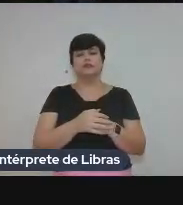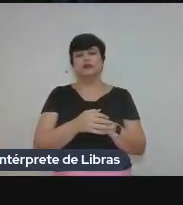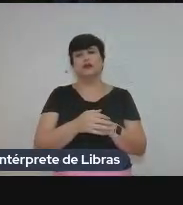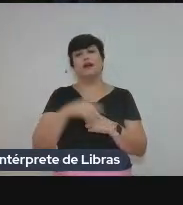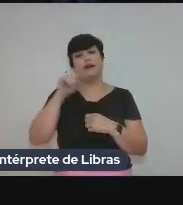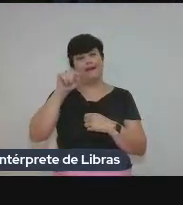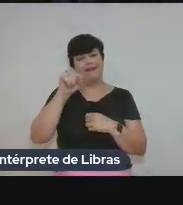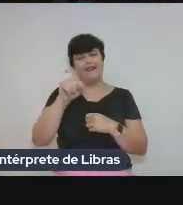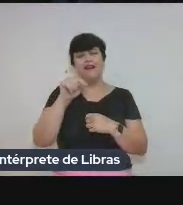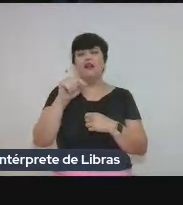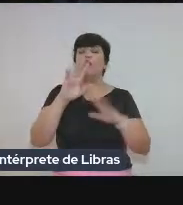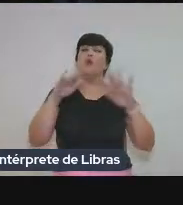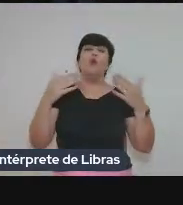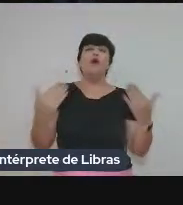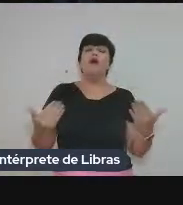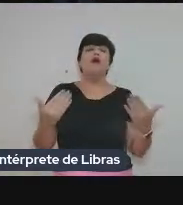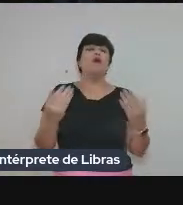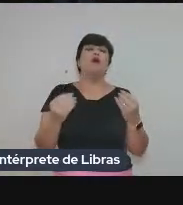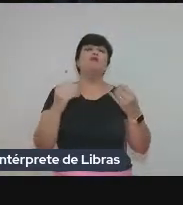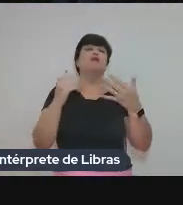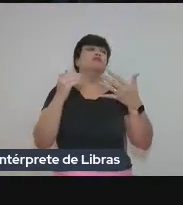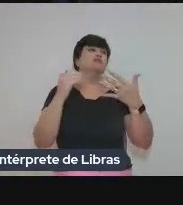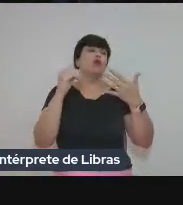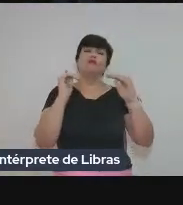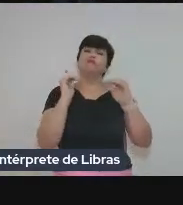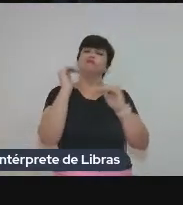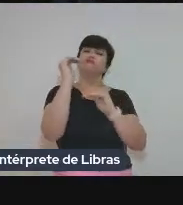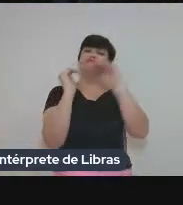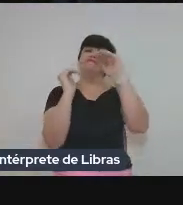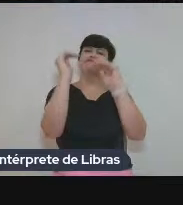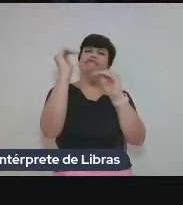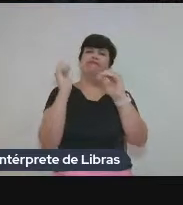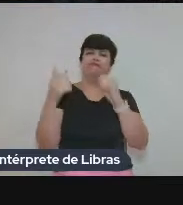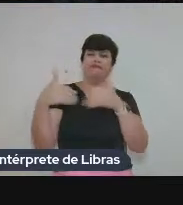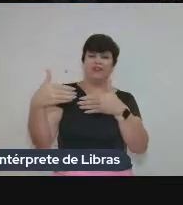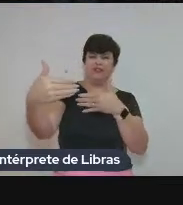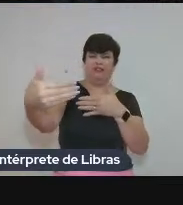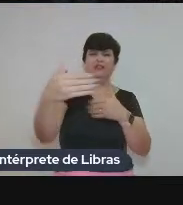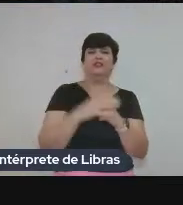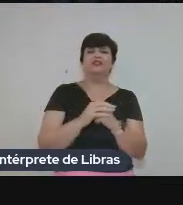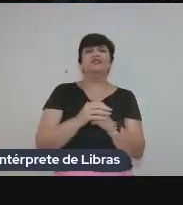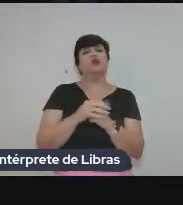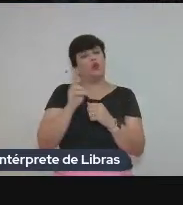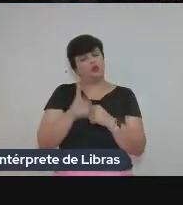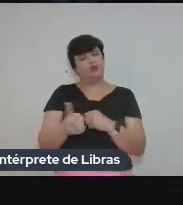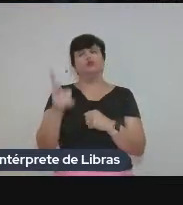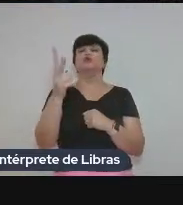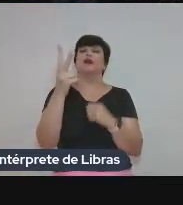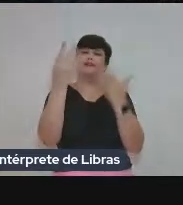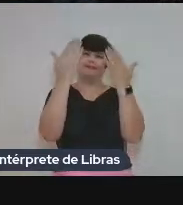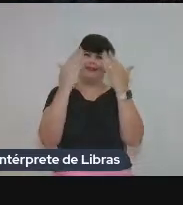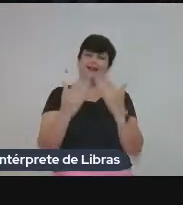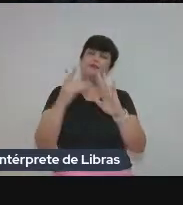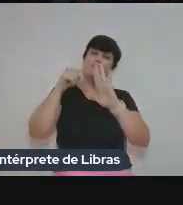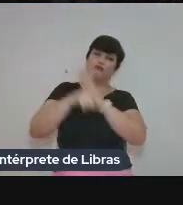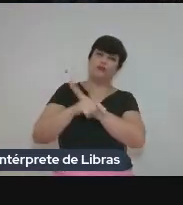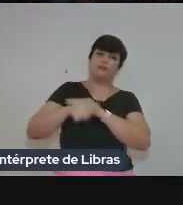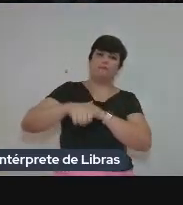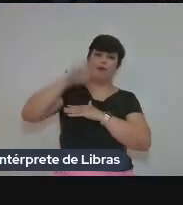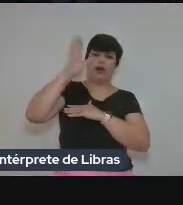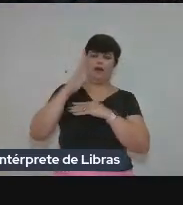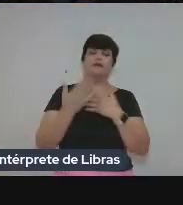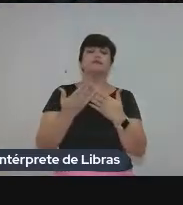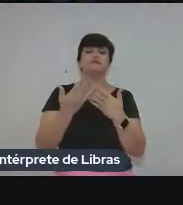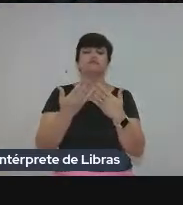Aí, então, quais são as etapas daqui para frente? Continuar essa análise, aprofundar essas análises e